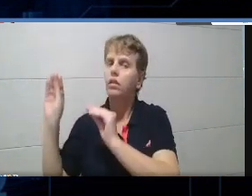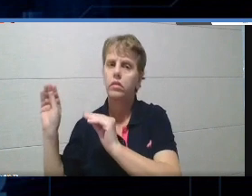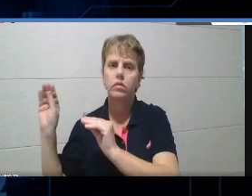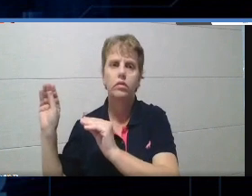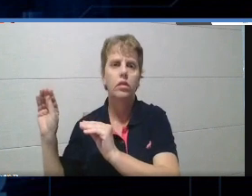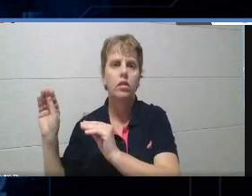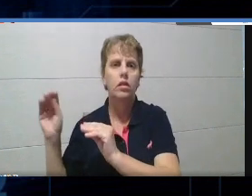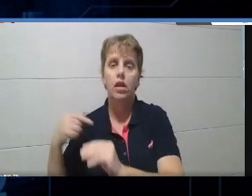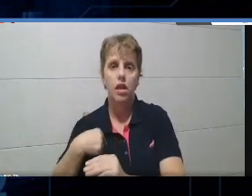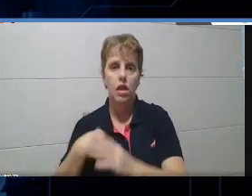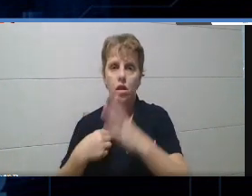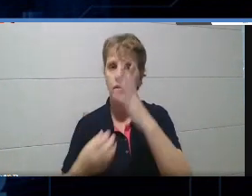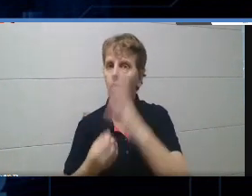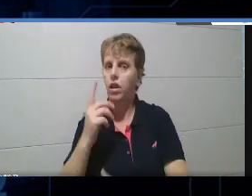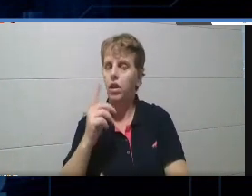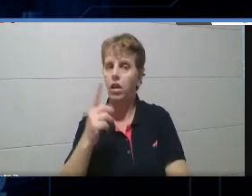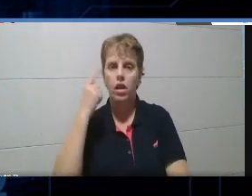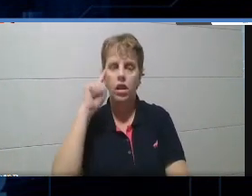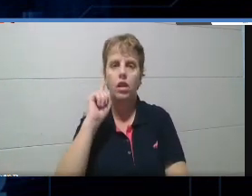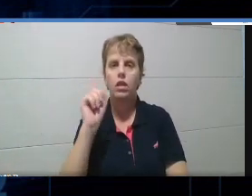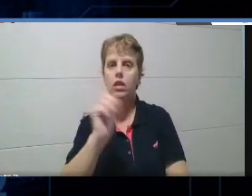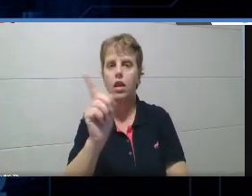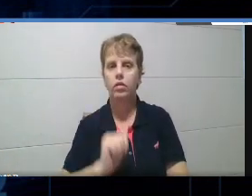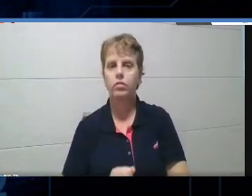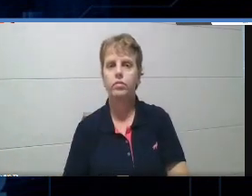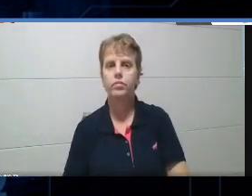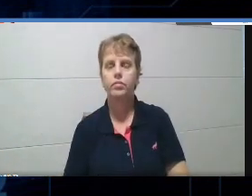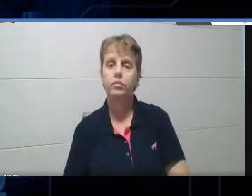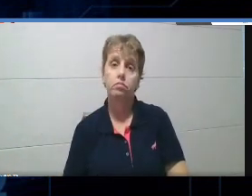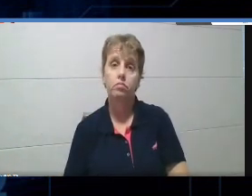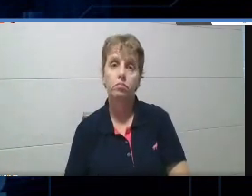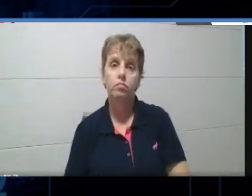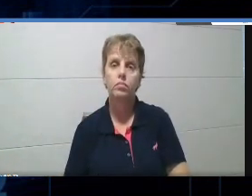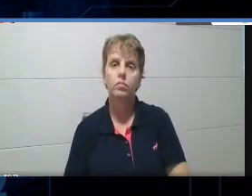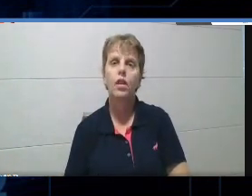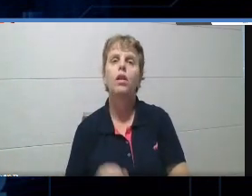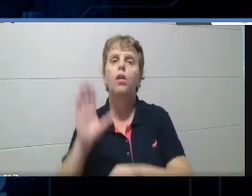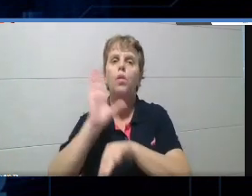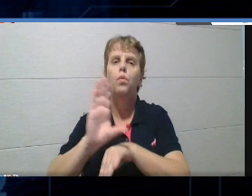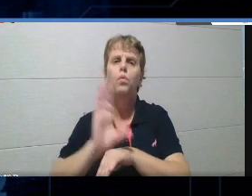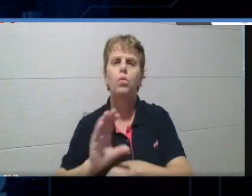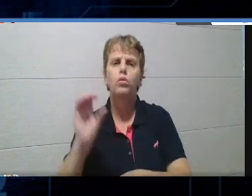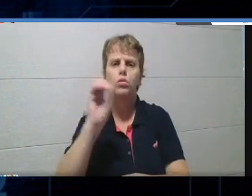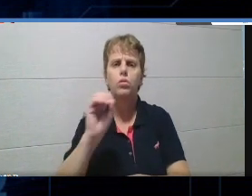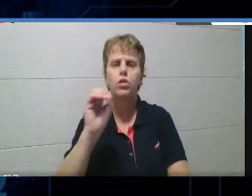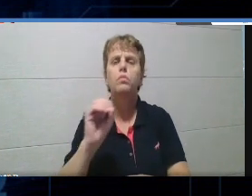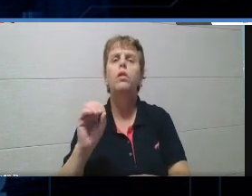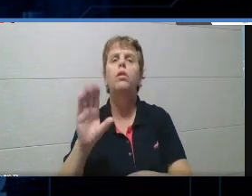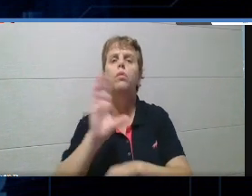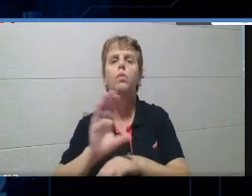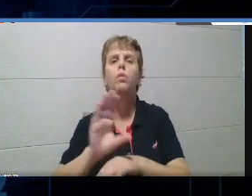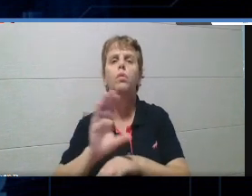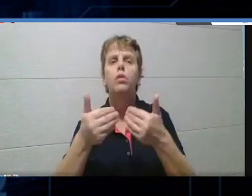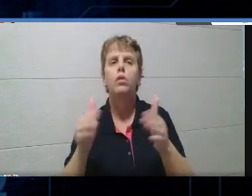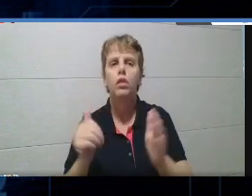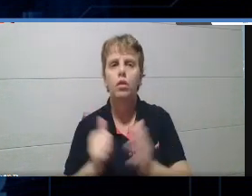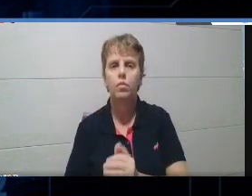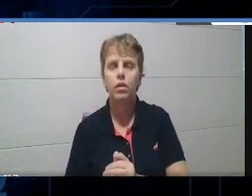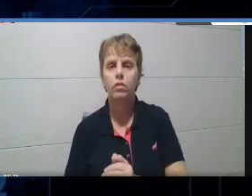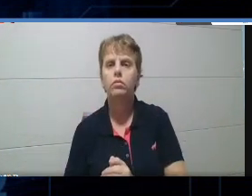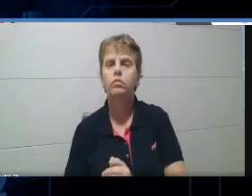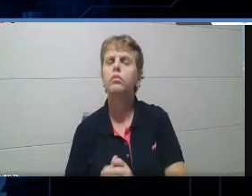criativa do Murilo Gão, não tô ganhando nada pra fazer isso, mas o curso é maravilhoso, tá aberto ainda até o dia 30 de abril,